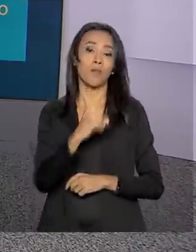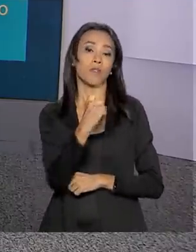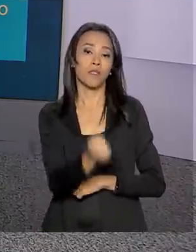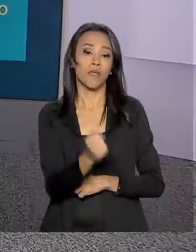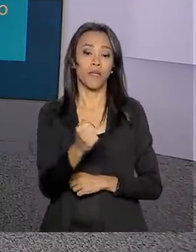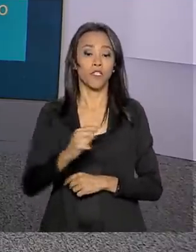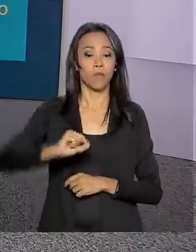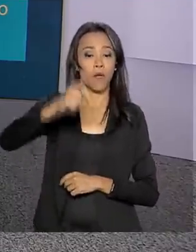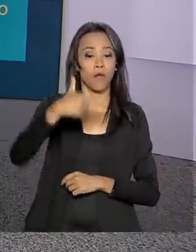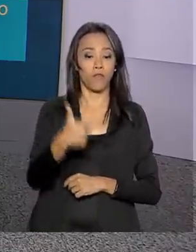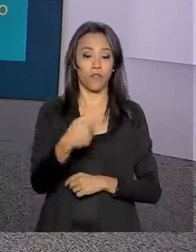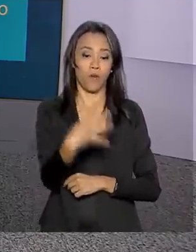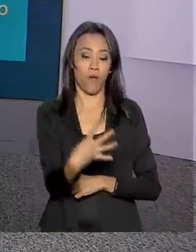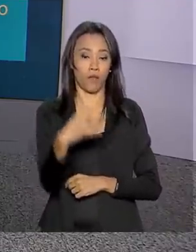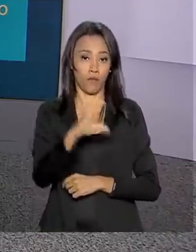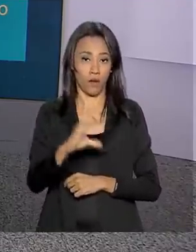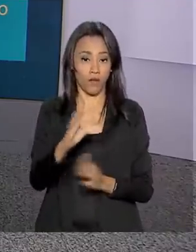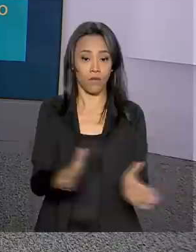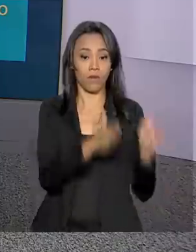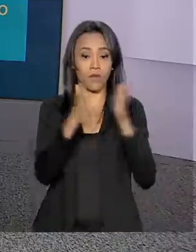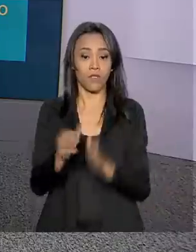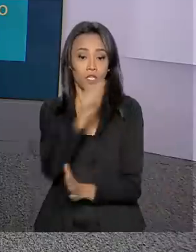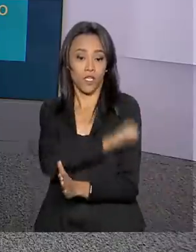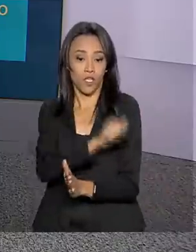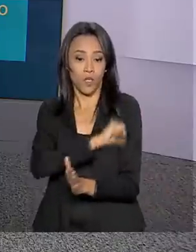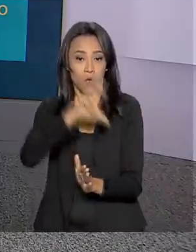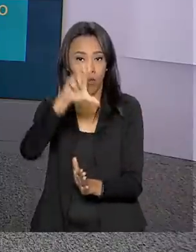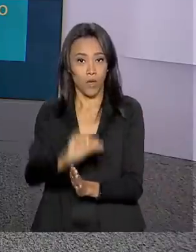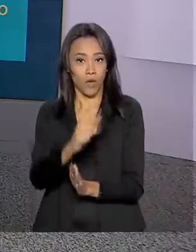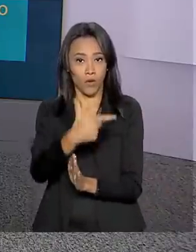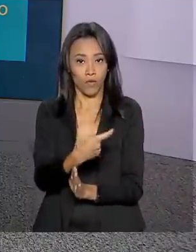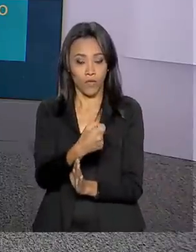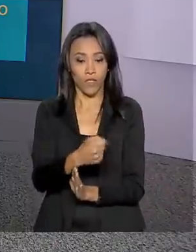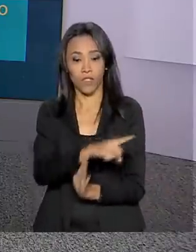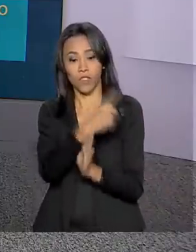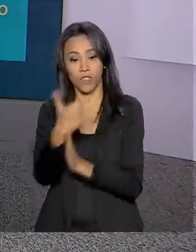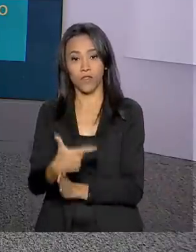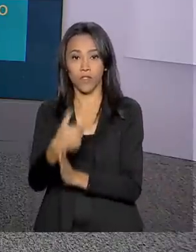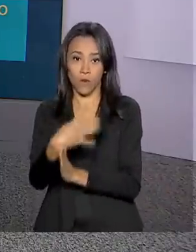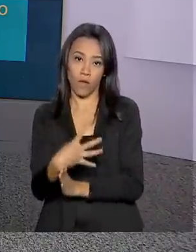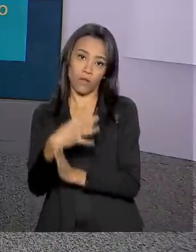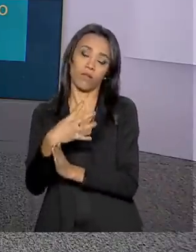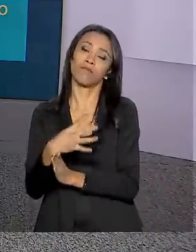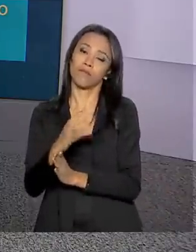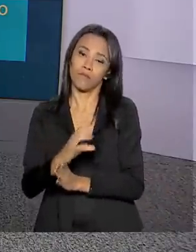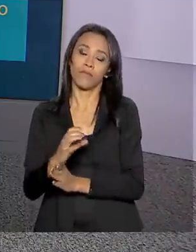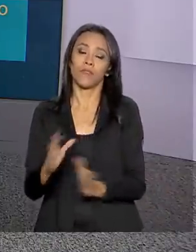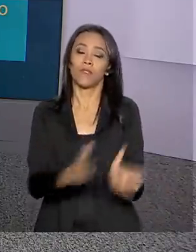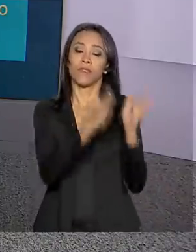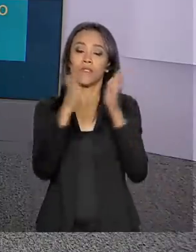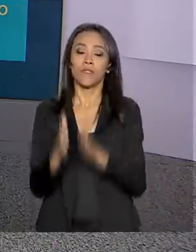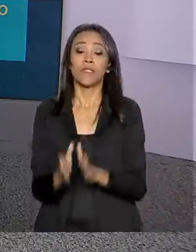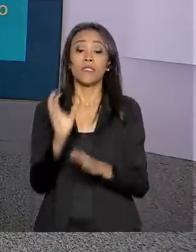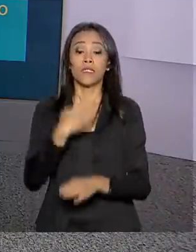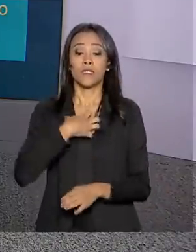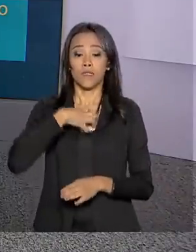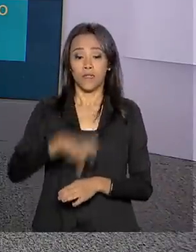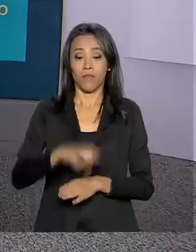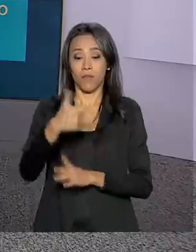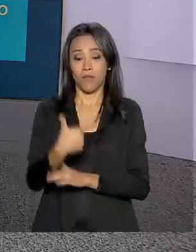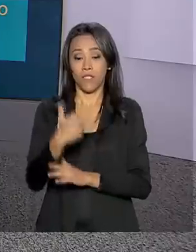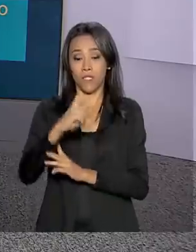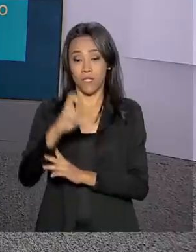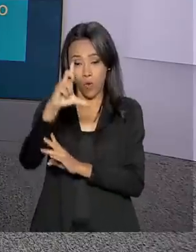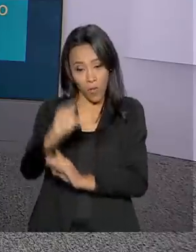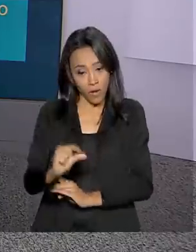máxima de 24 graus. Rio de Janeiro, mínima de 20, máxima de 24 graus. E nós temos Salvador, com mínima de 25